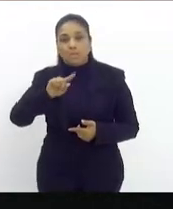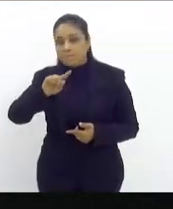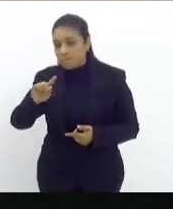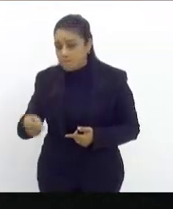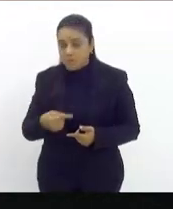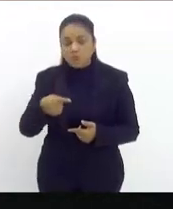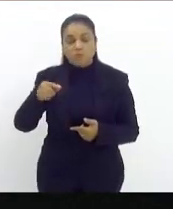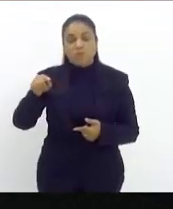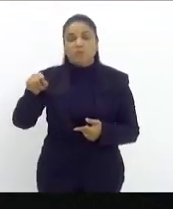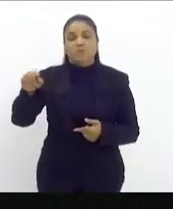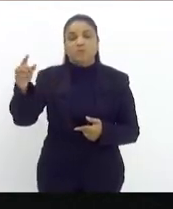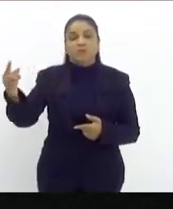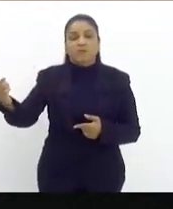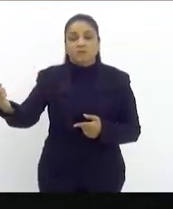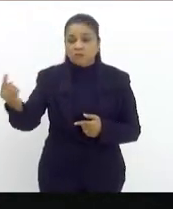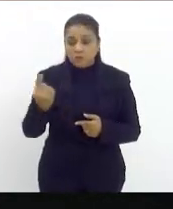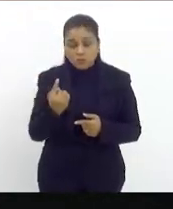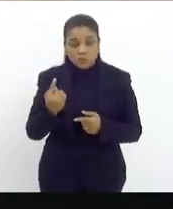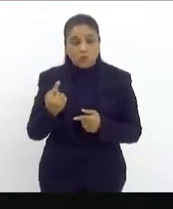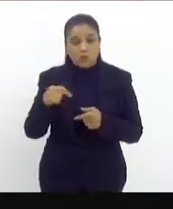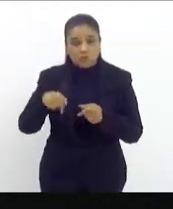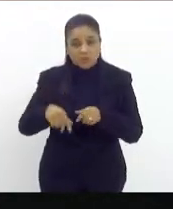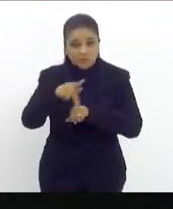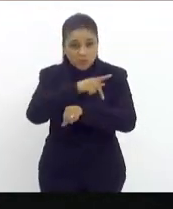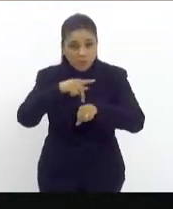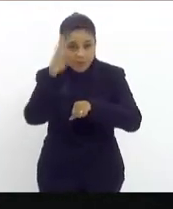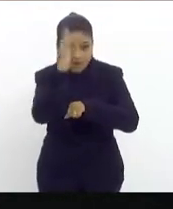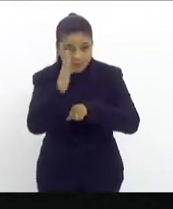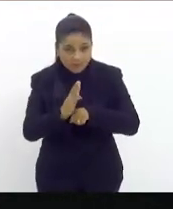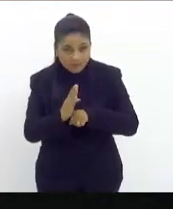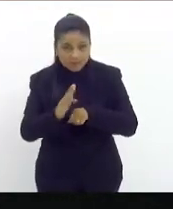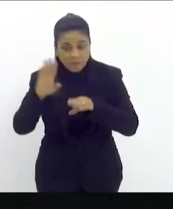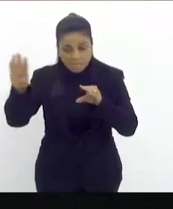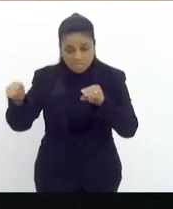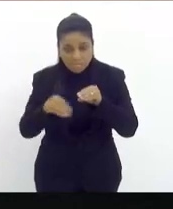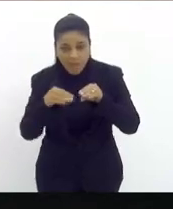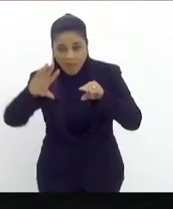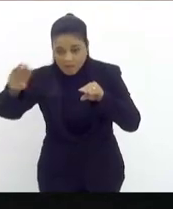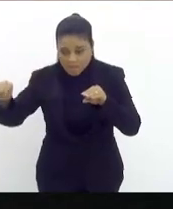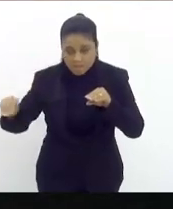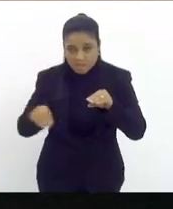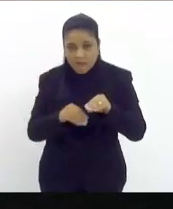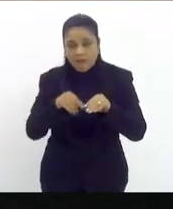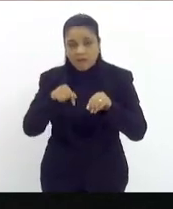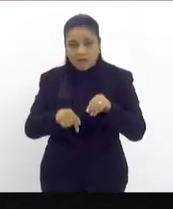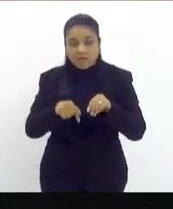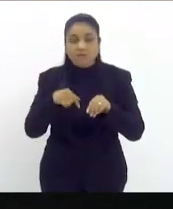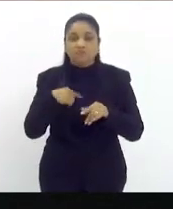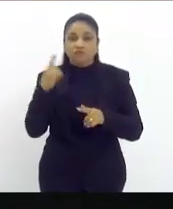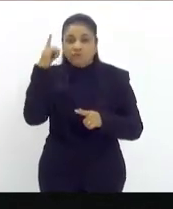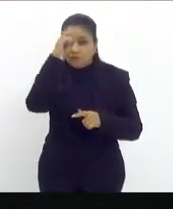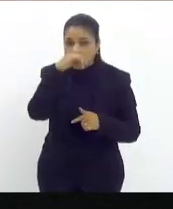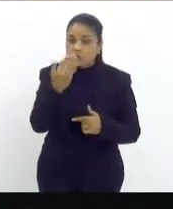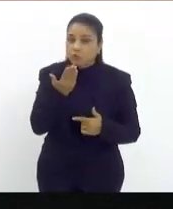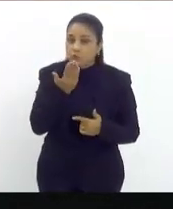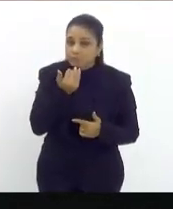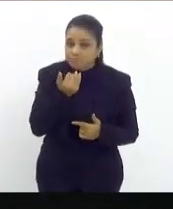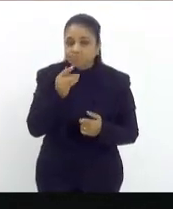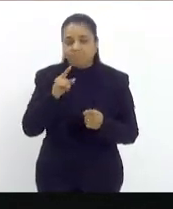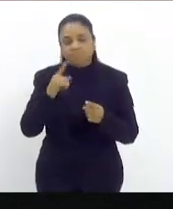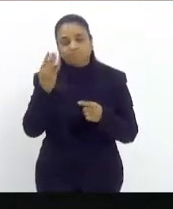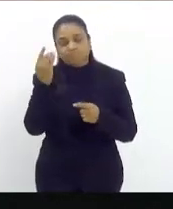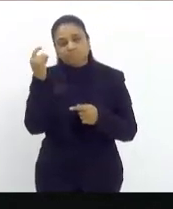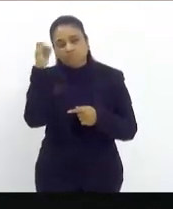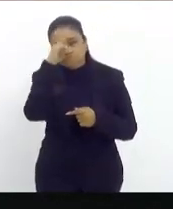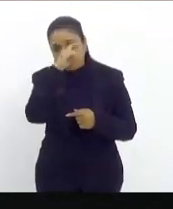Roraima para o Brasil porque estavam com dificuldades de comer estavam com dificuldades de ter assistência médica estavam